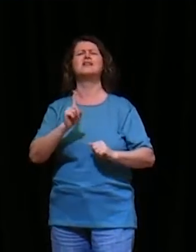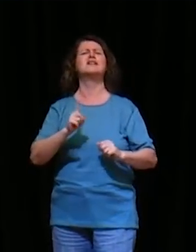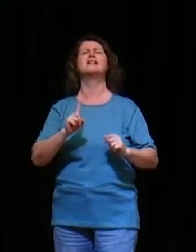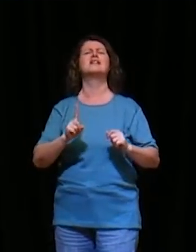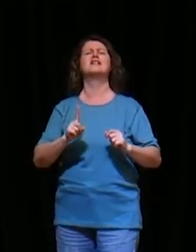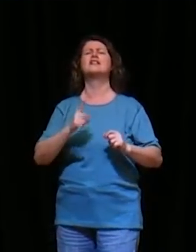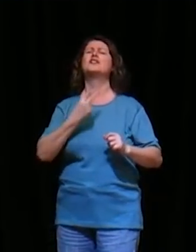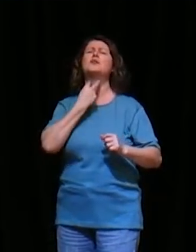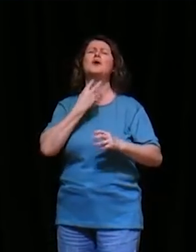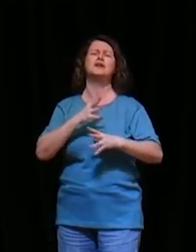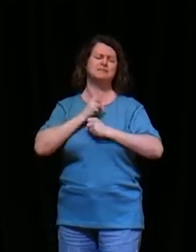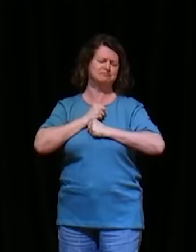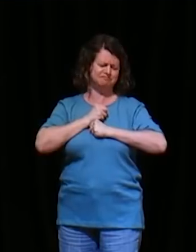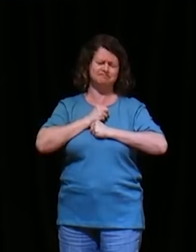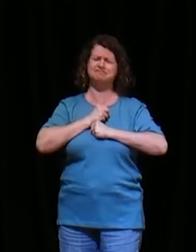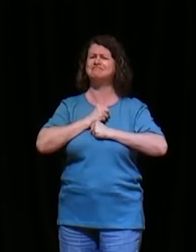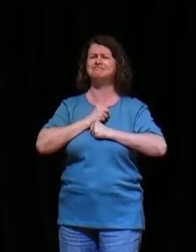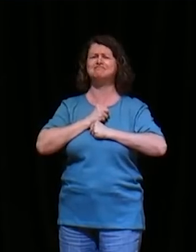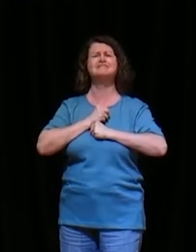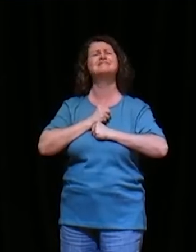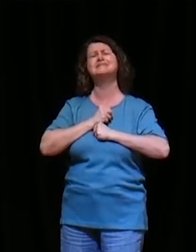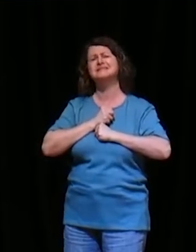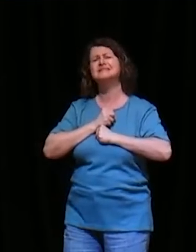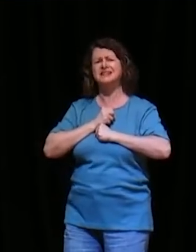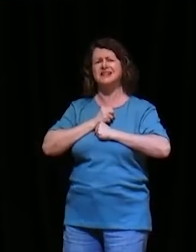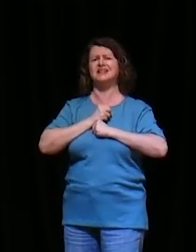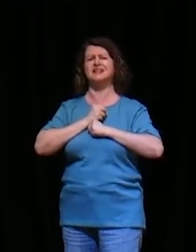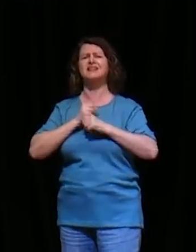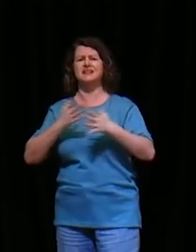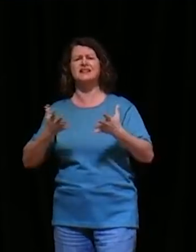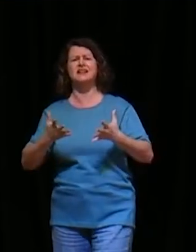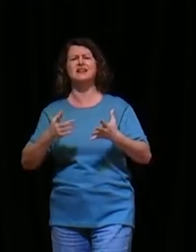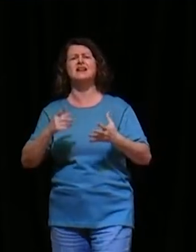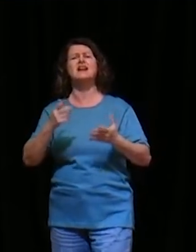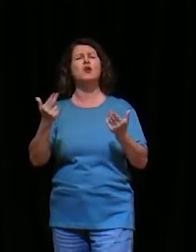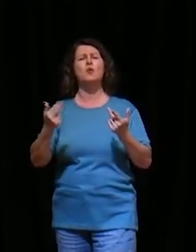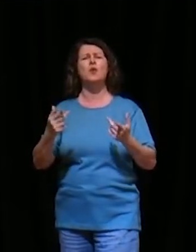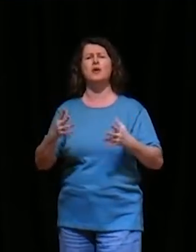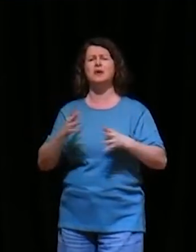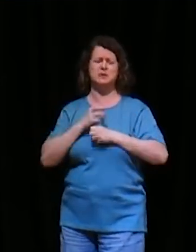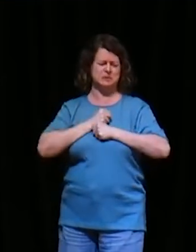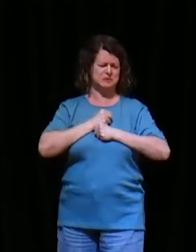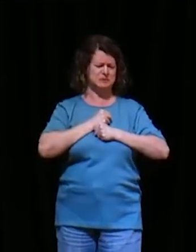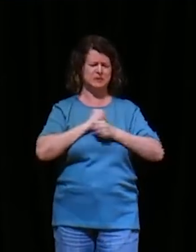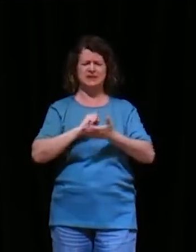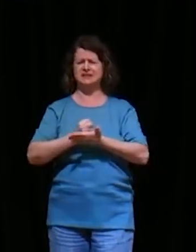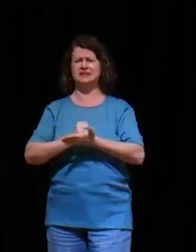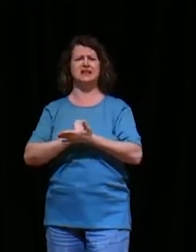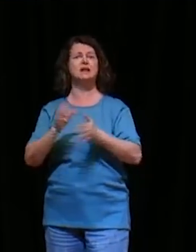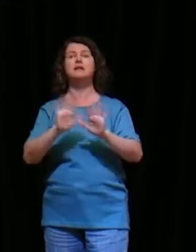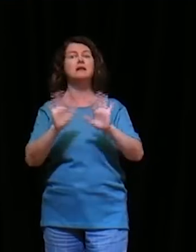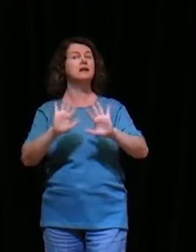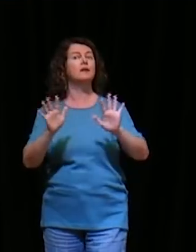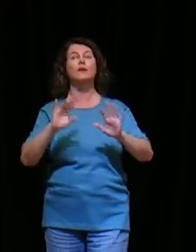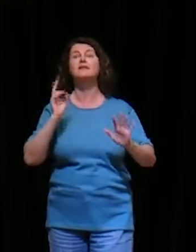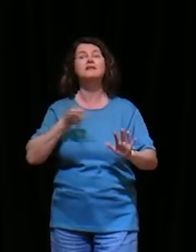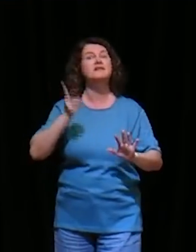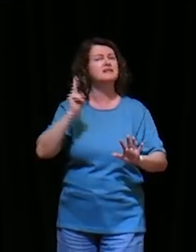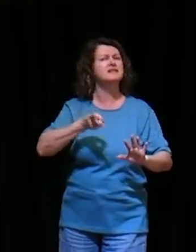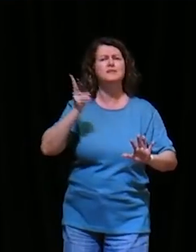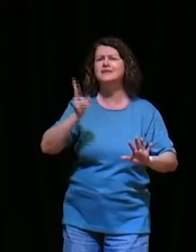a oração, não deve ser uma voz, que deva ser cessada, sua boca, você deve ter, um contínuo,